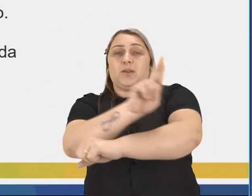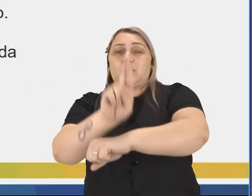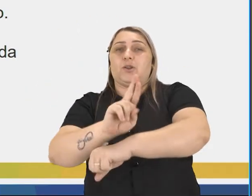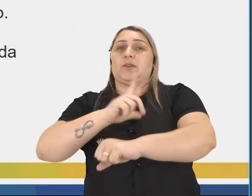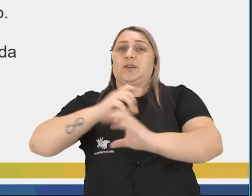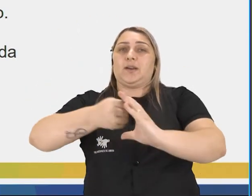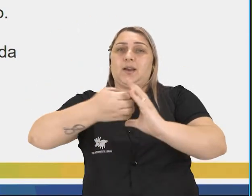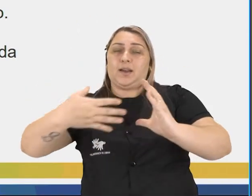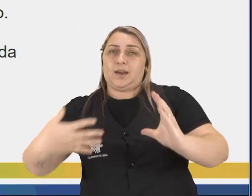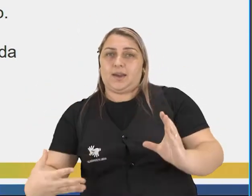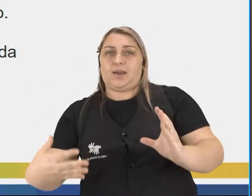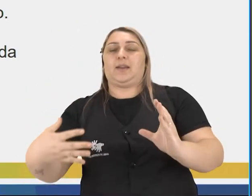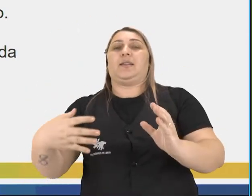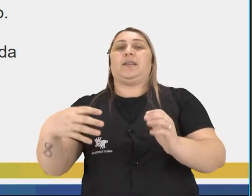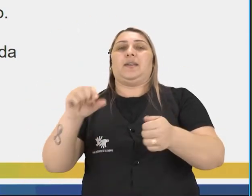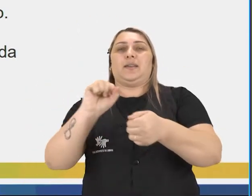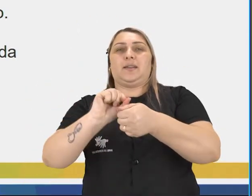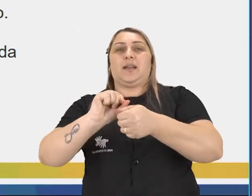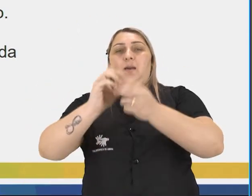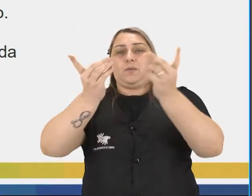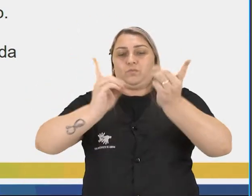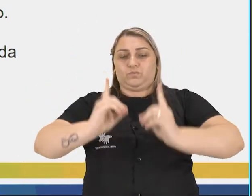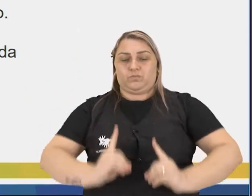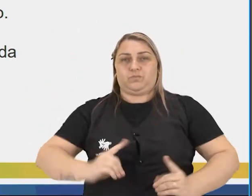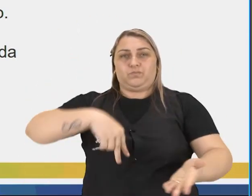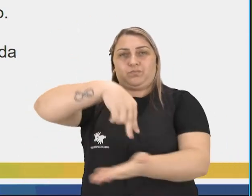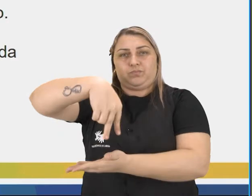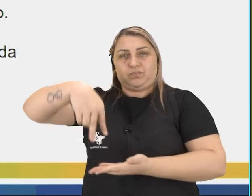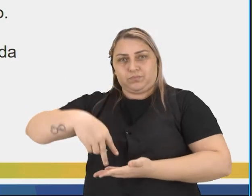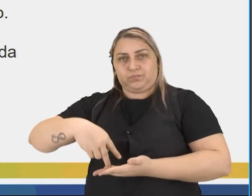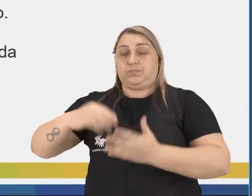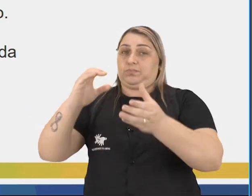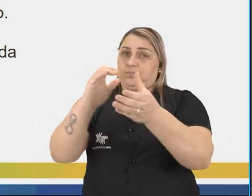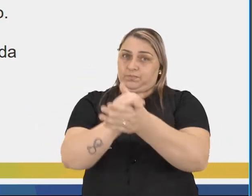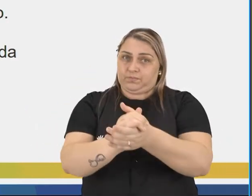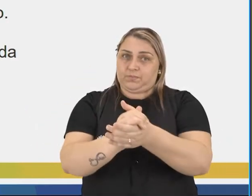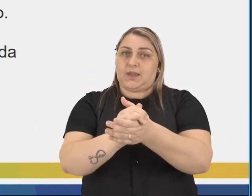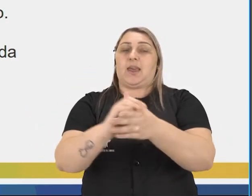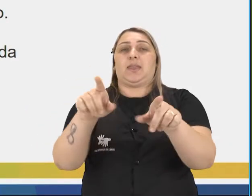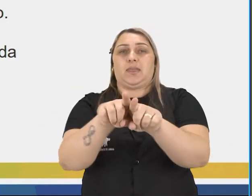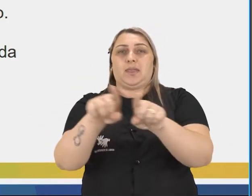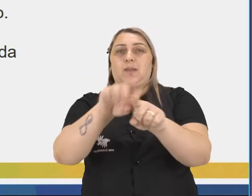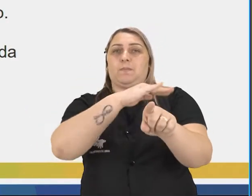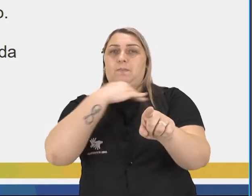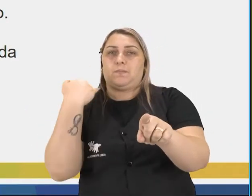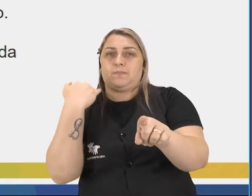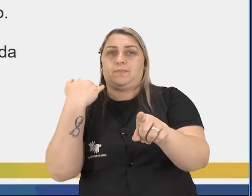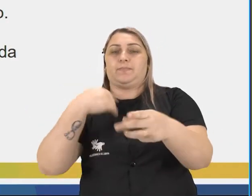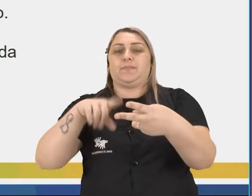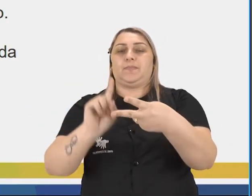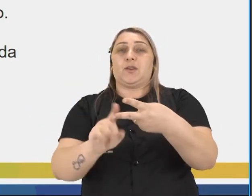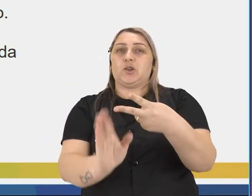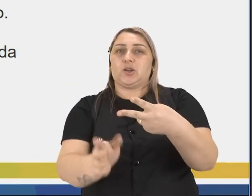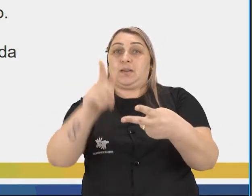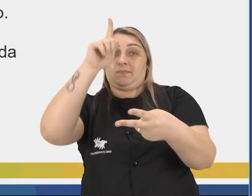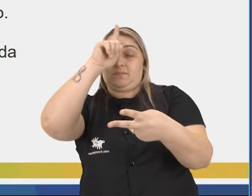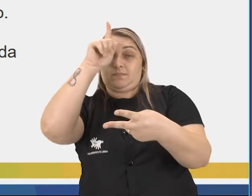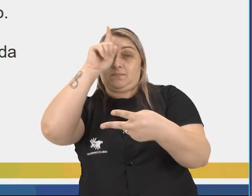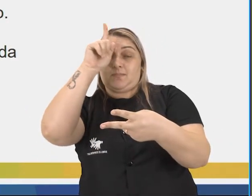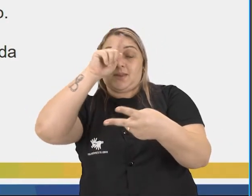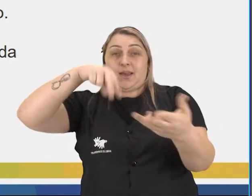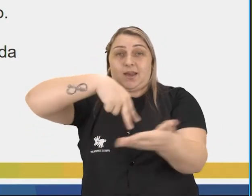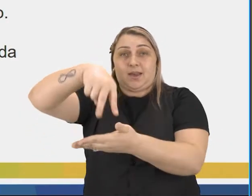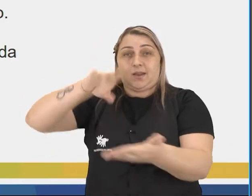características sagradas. Dançava-se para os deuses em casamentos e também em funerais. Já lá na Grécia,